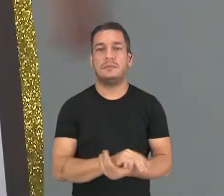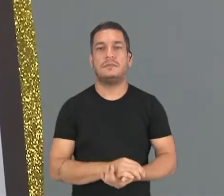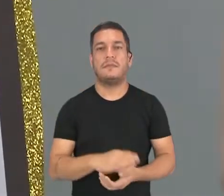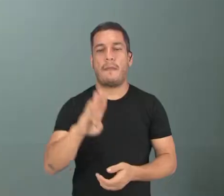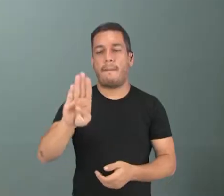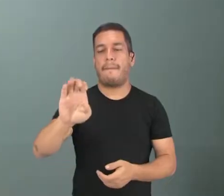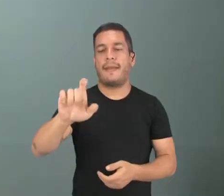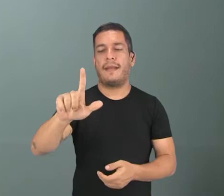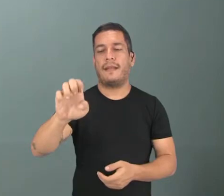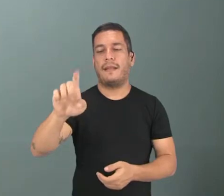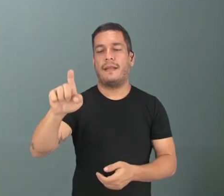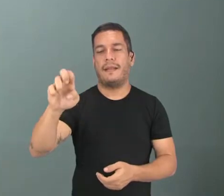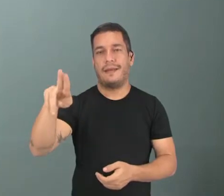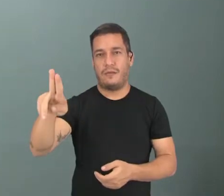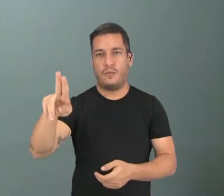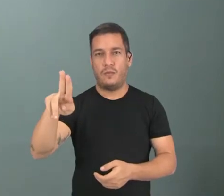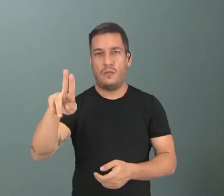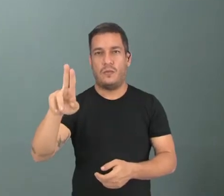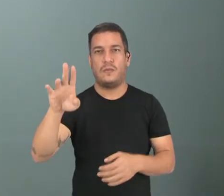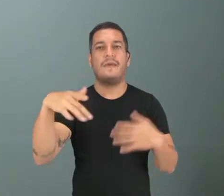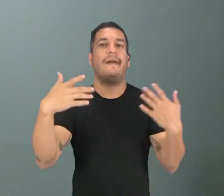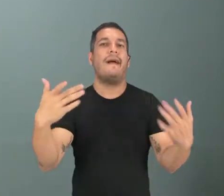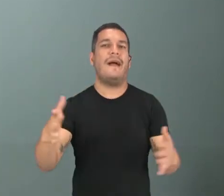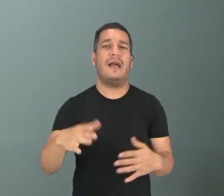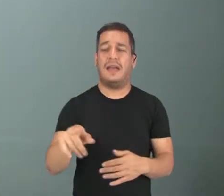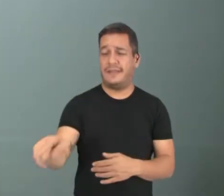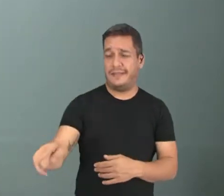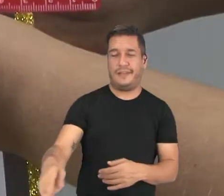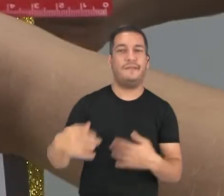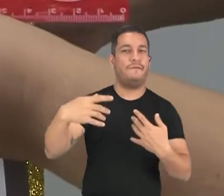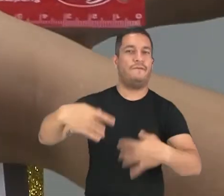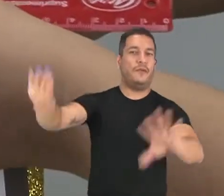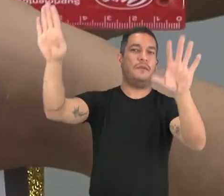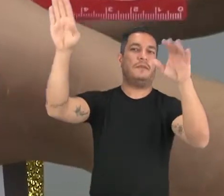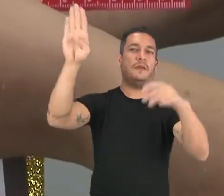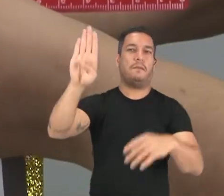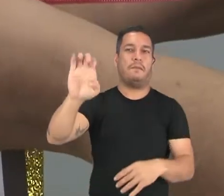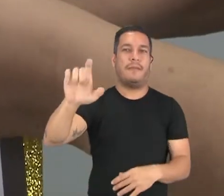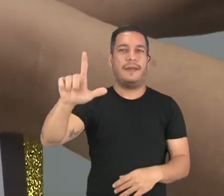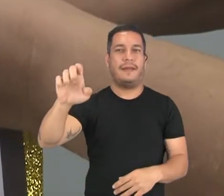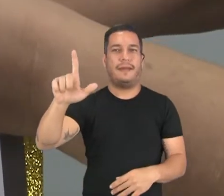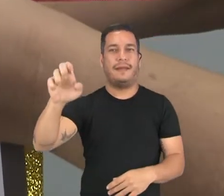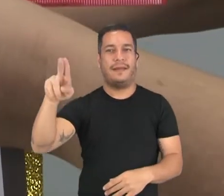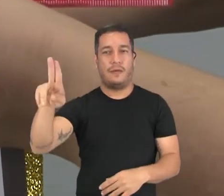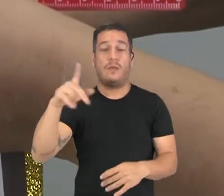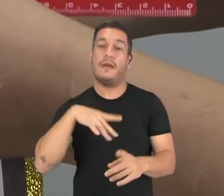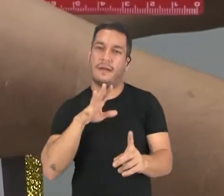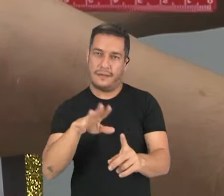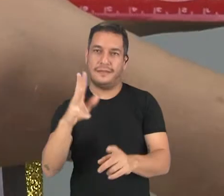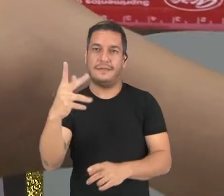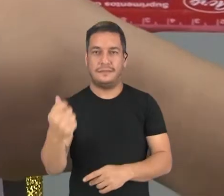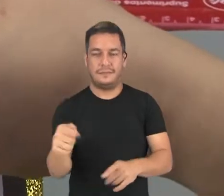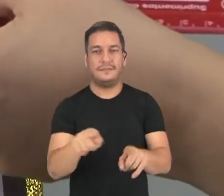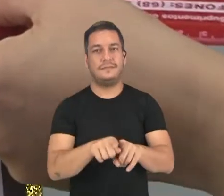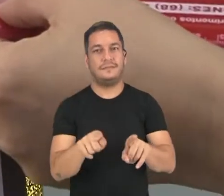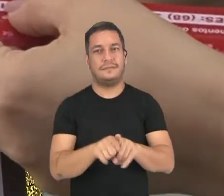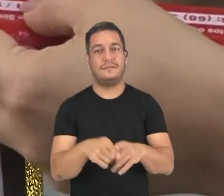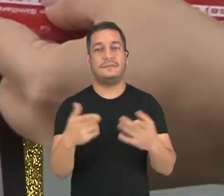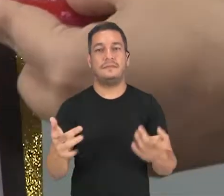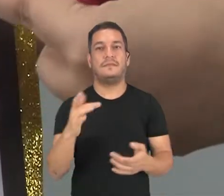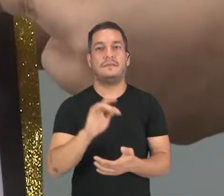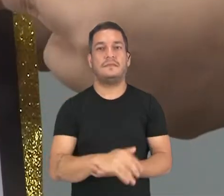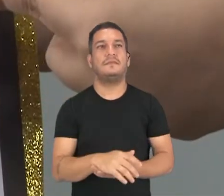Beleléu. Beleléu. Ah! Aquilo foi para o Beleléu. Então, o Beleléu também é de influência africana. É